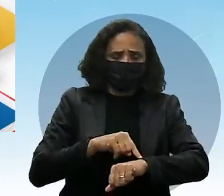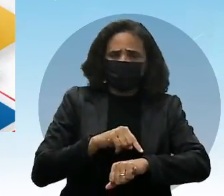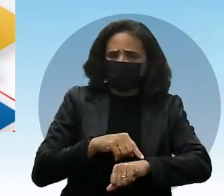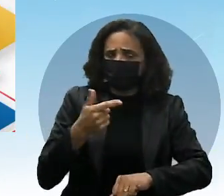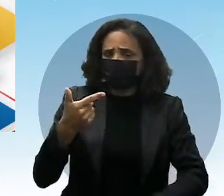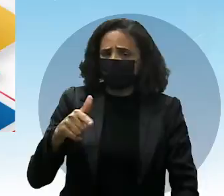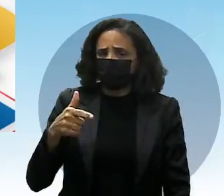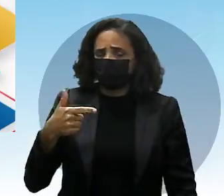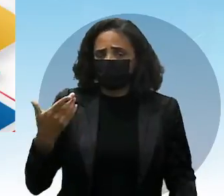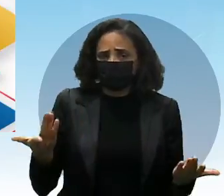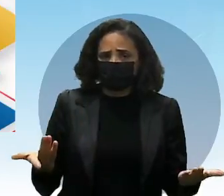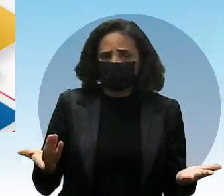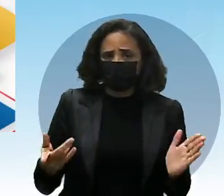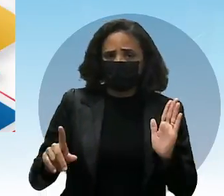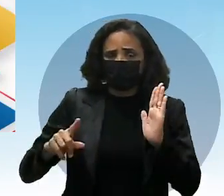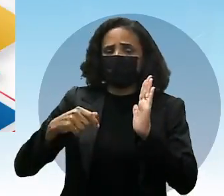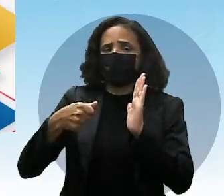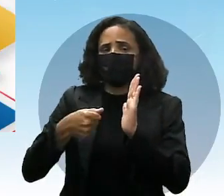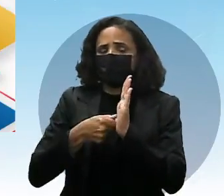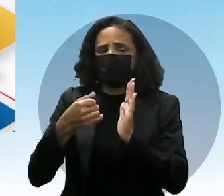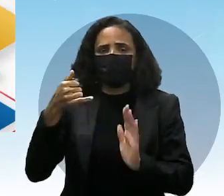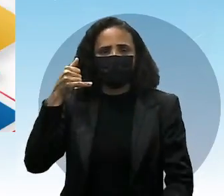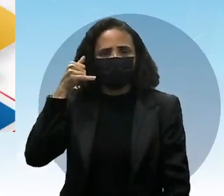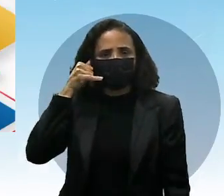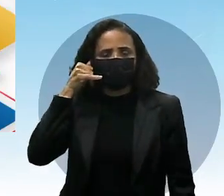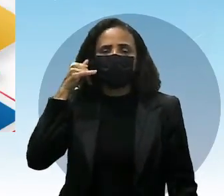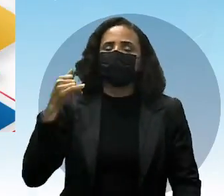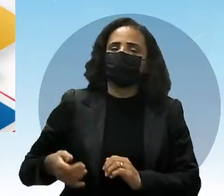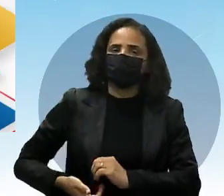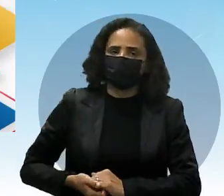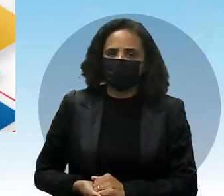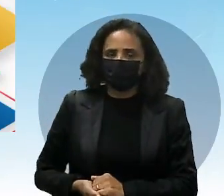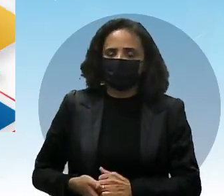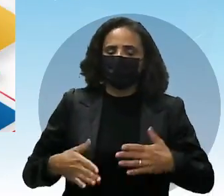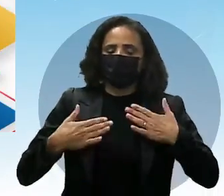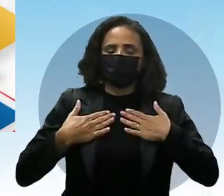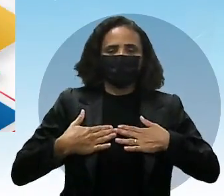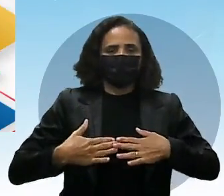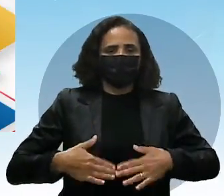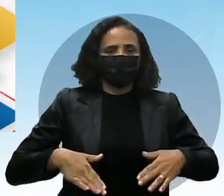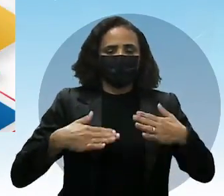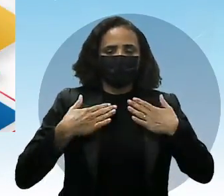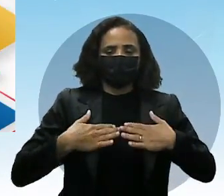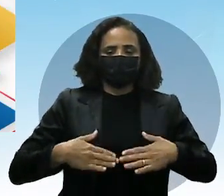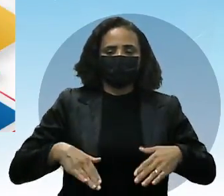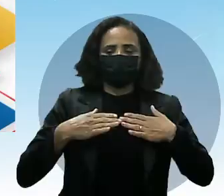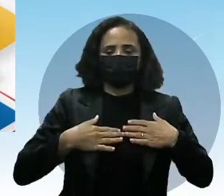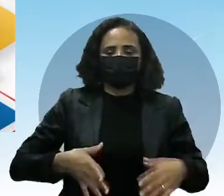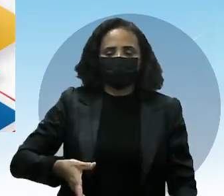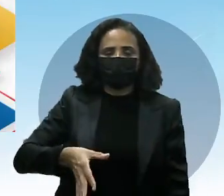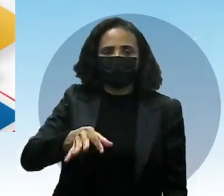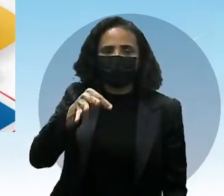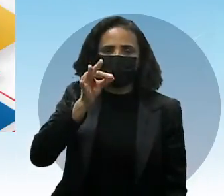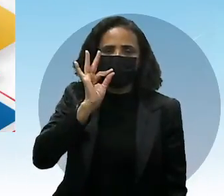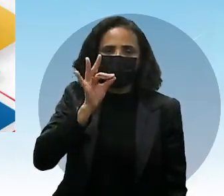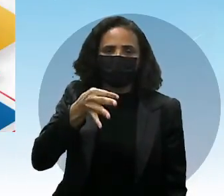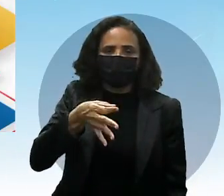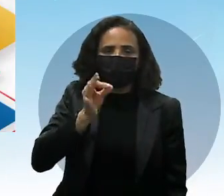para carregar o celular. Está muito tranquilo aí tomando a sua xícara de café.